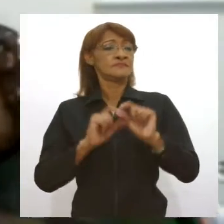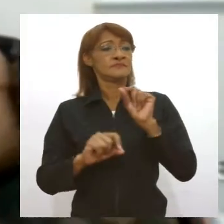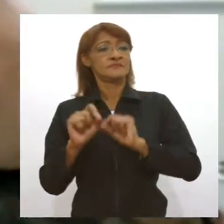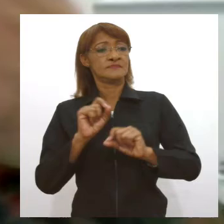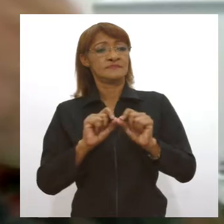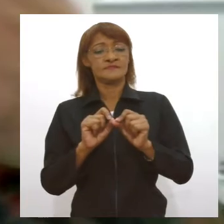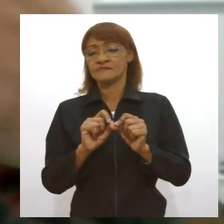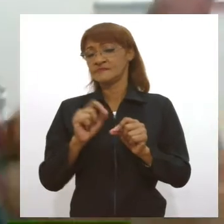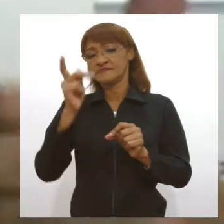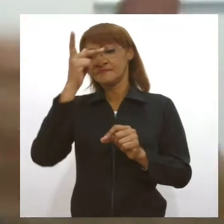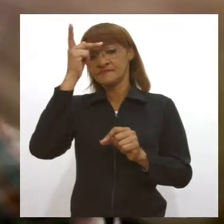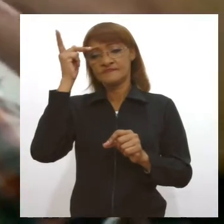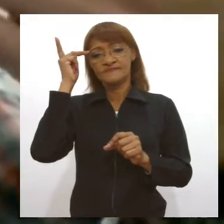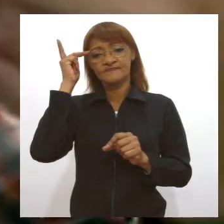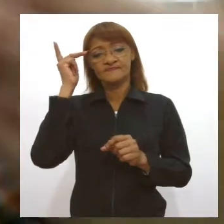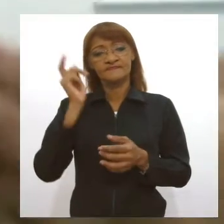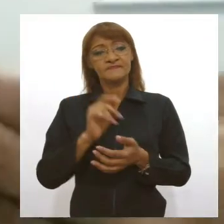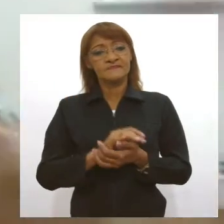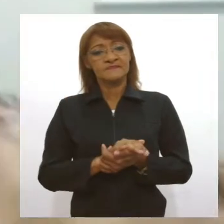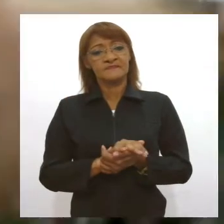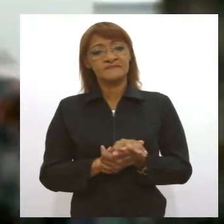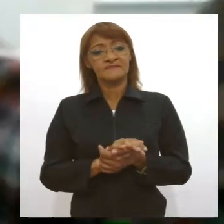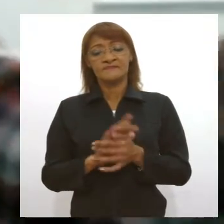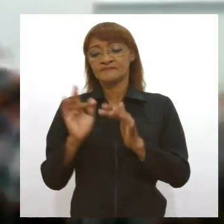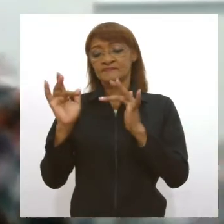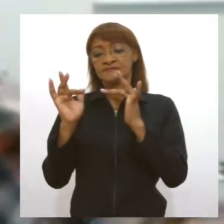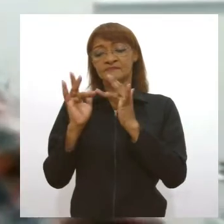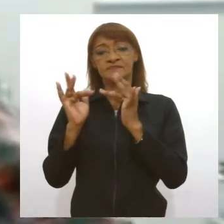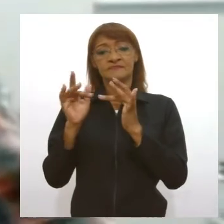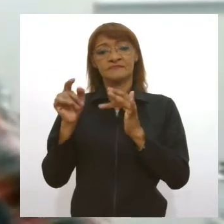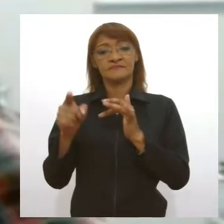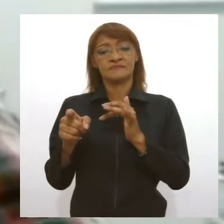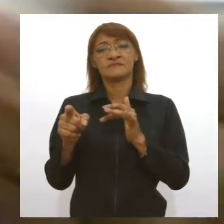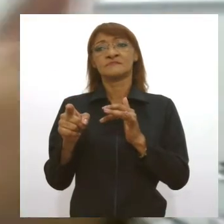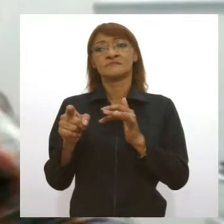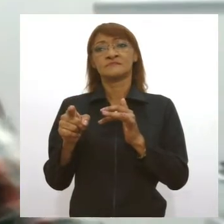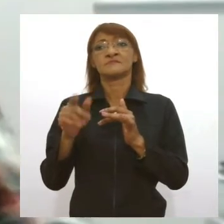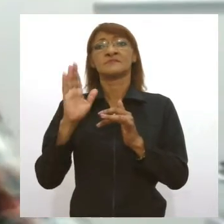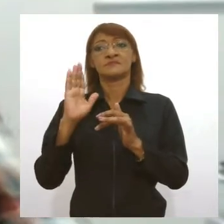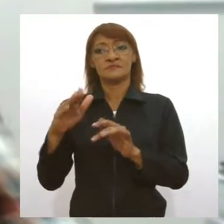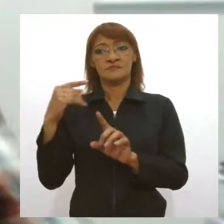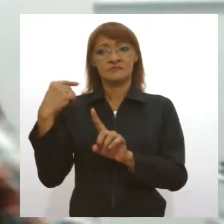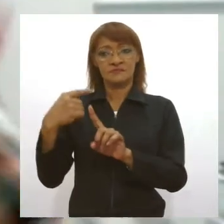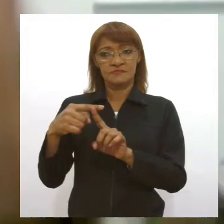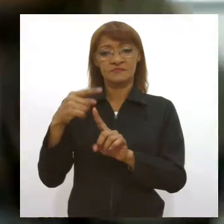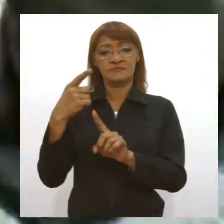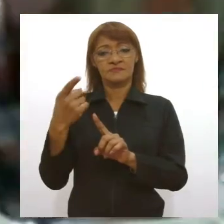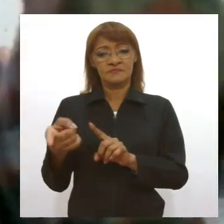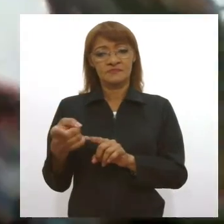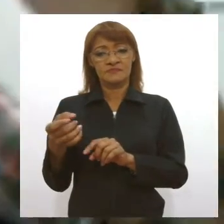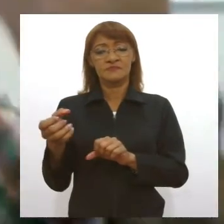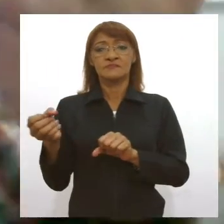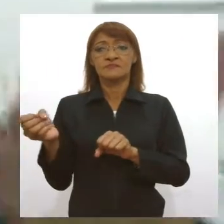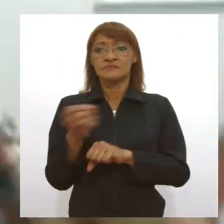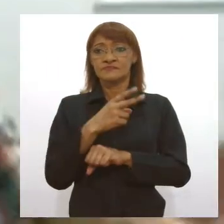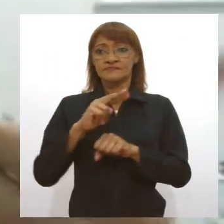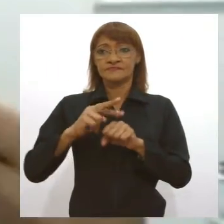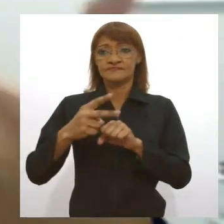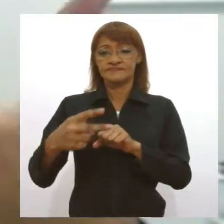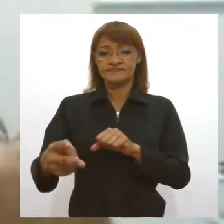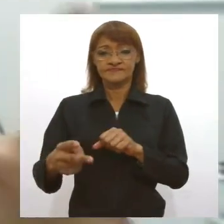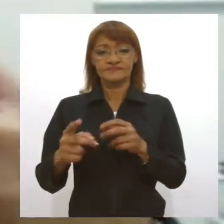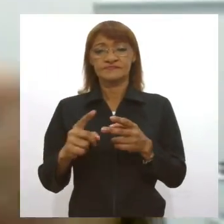Pacientes que chegam, que tiveram contato com casos confirmados dessas novas variantes ou que chegaram de